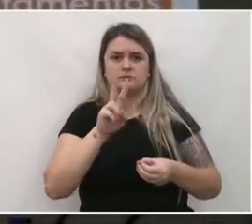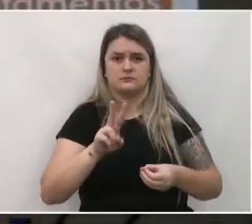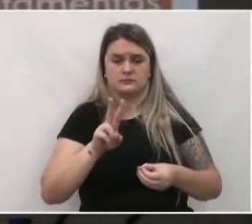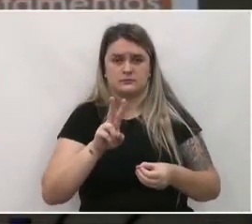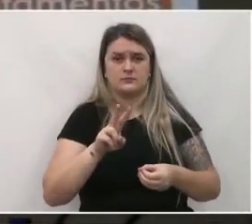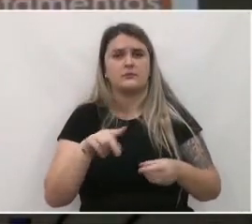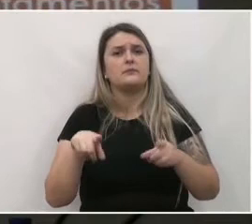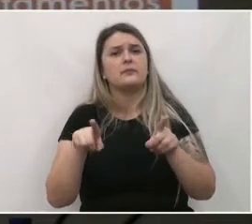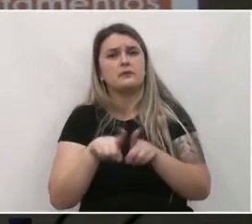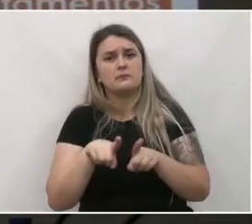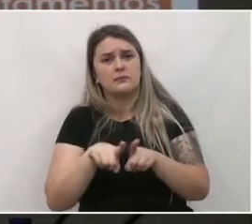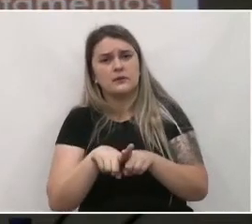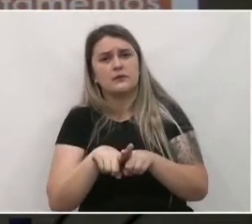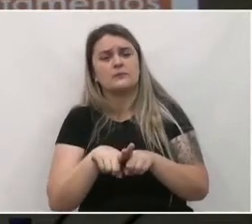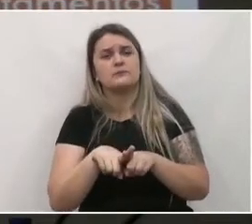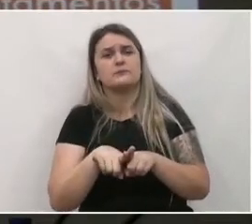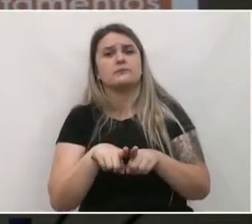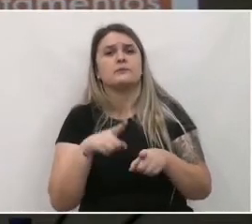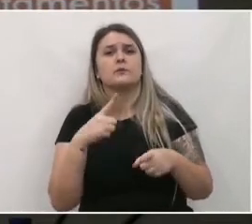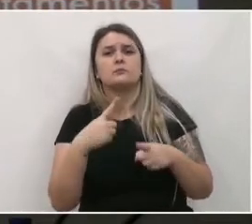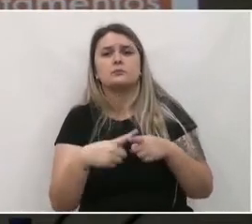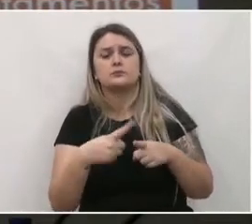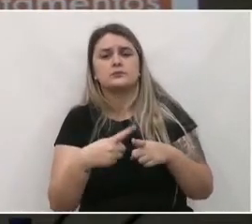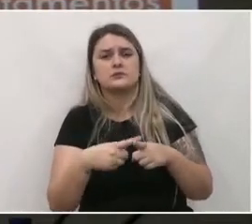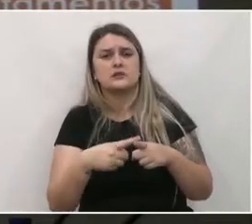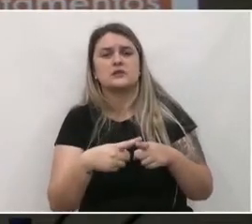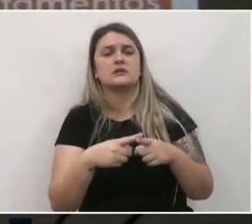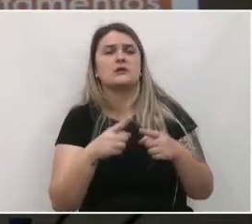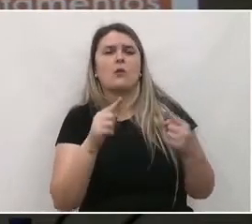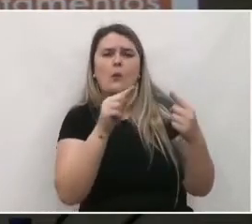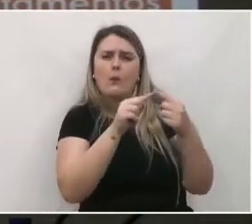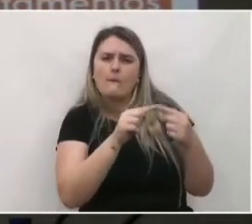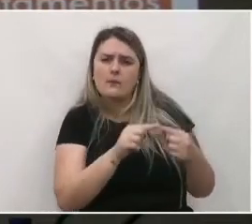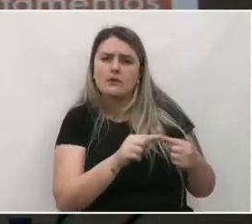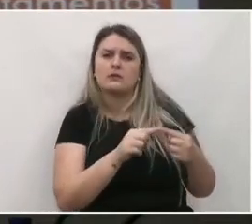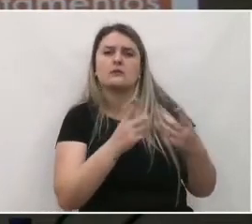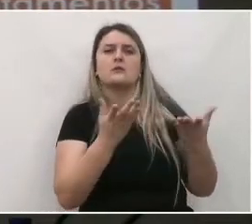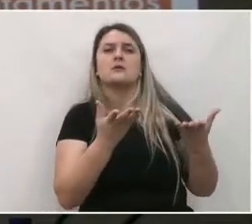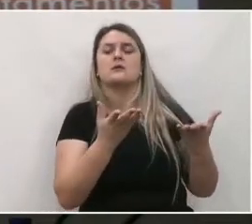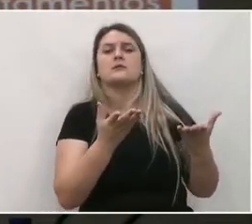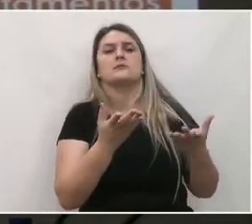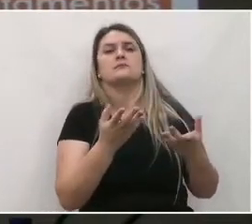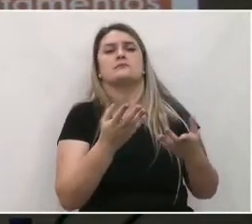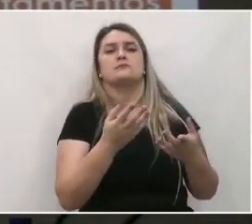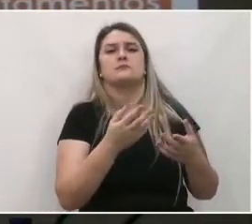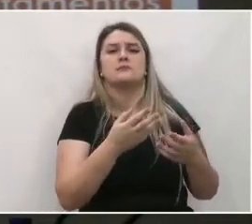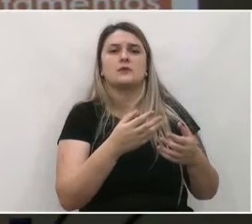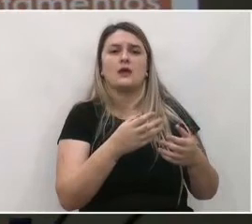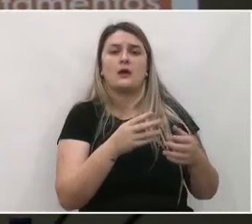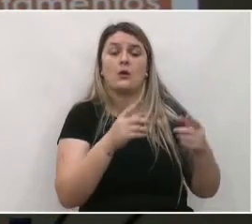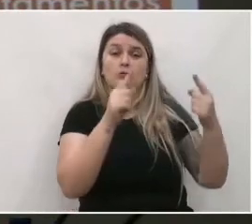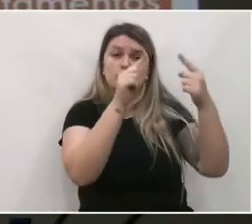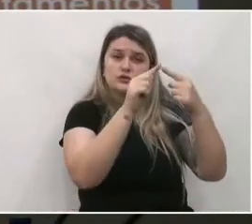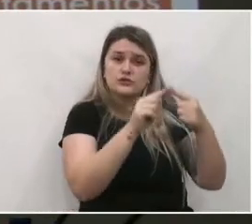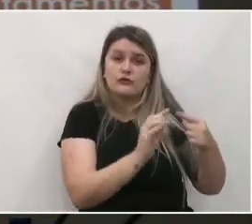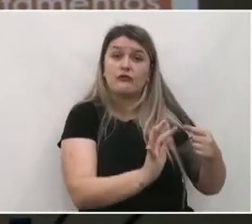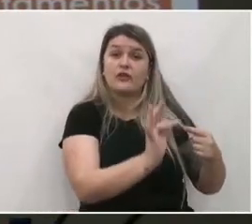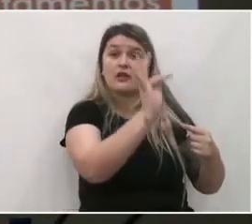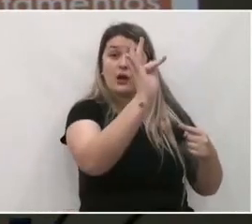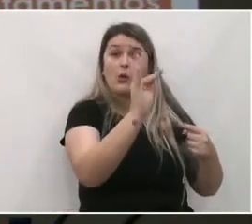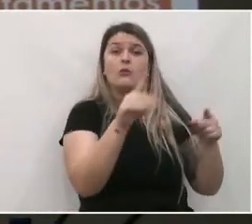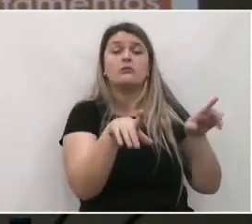também porque faz parte tanto dos objetivos definidos em nível federal e